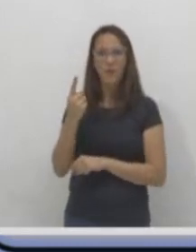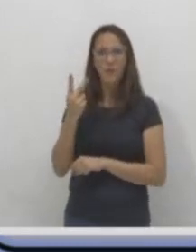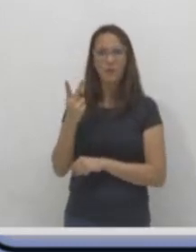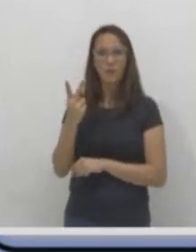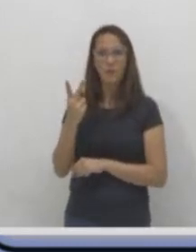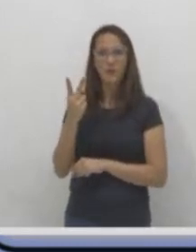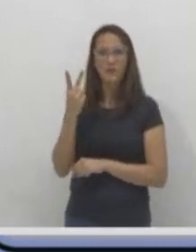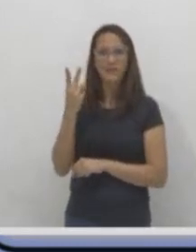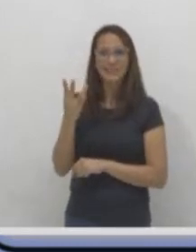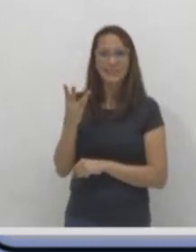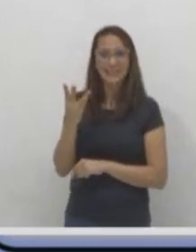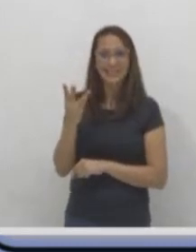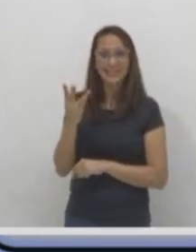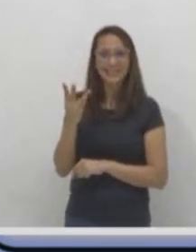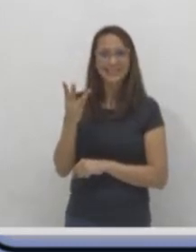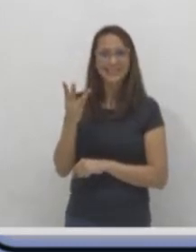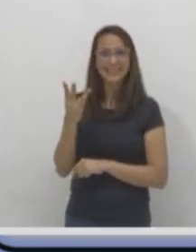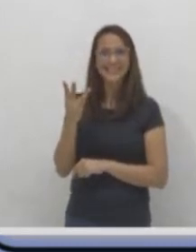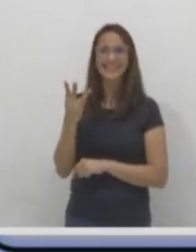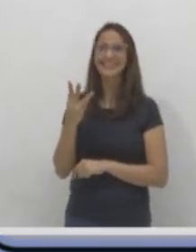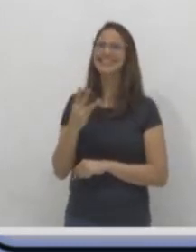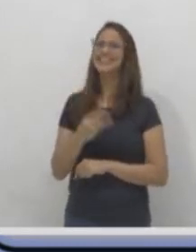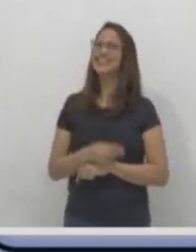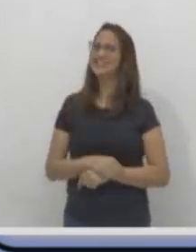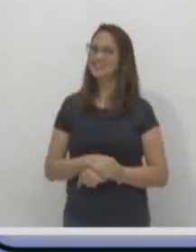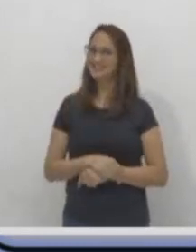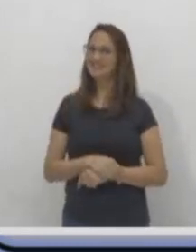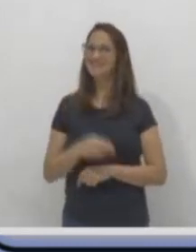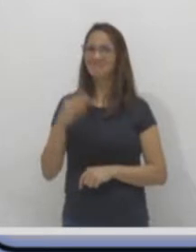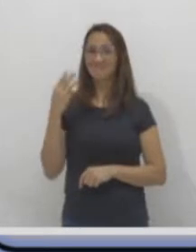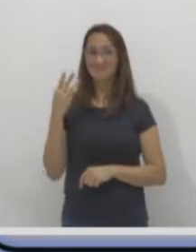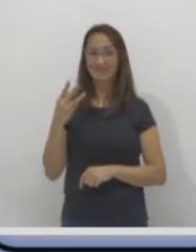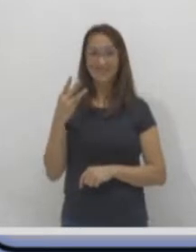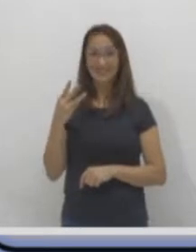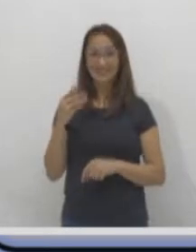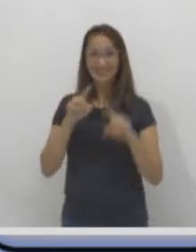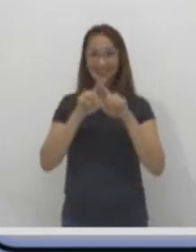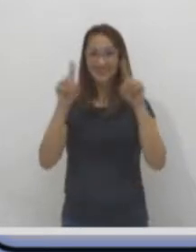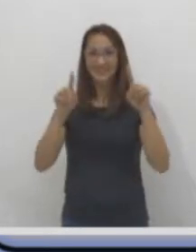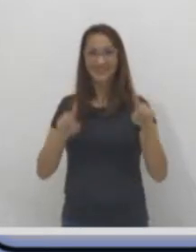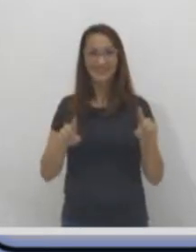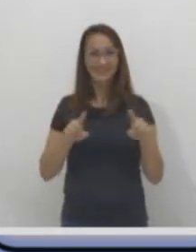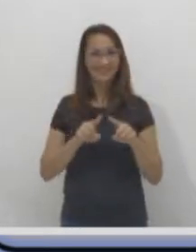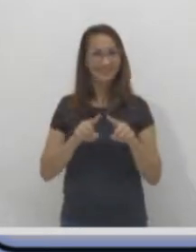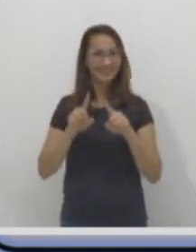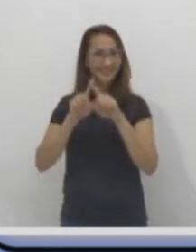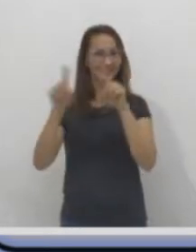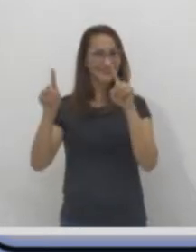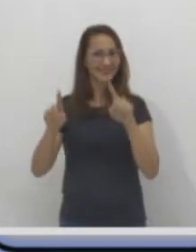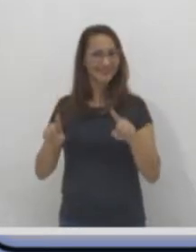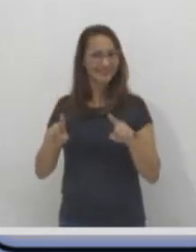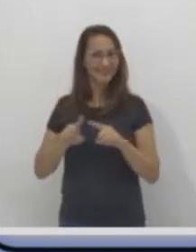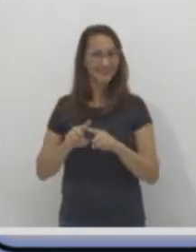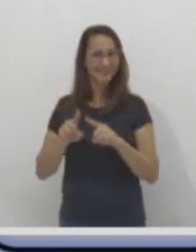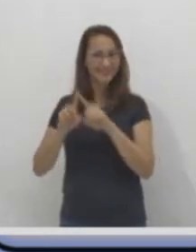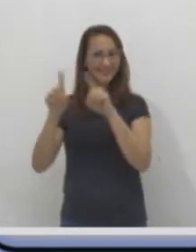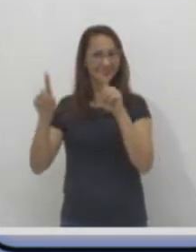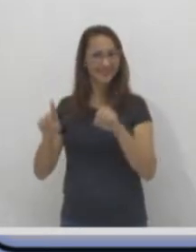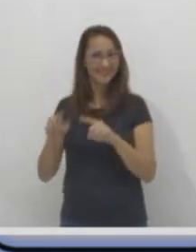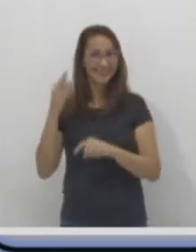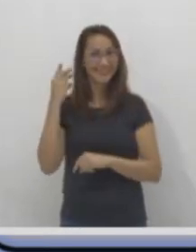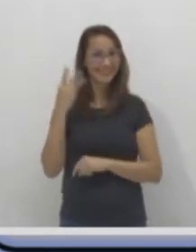dois, três. Vamos contar, então, três quadradinhos. Um, dois, três